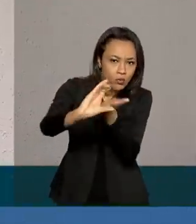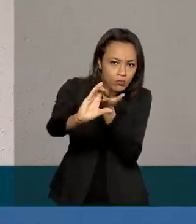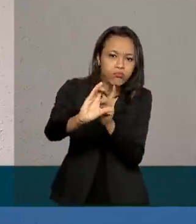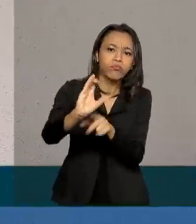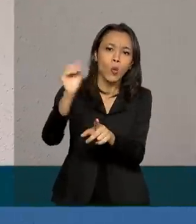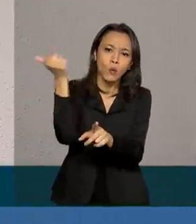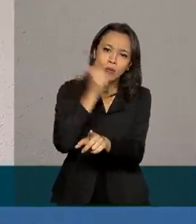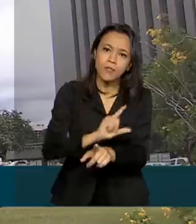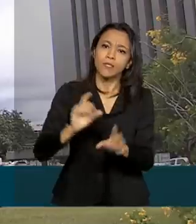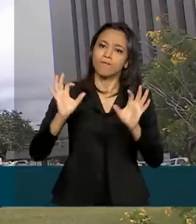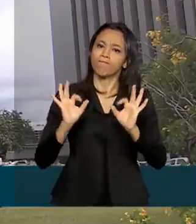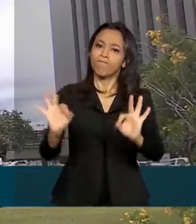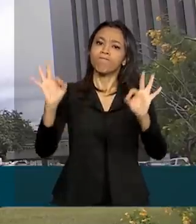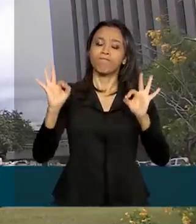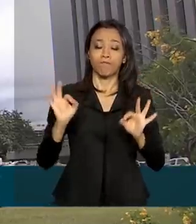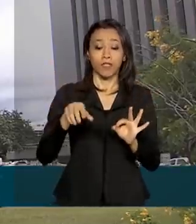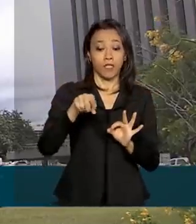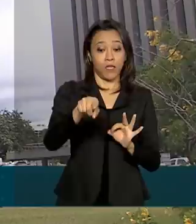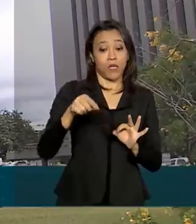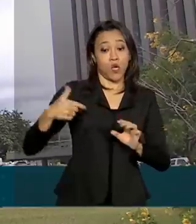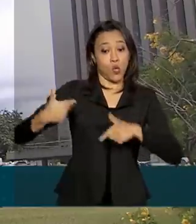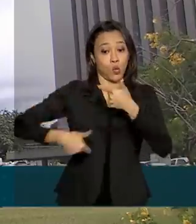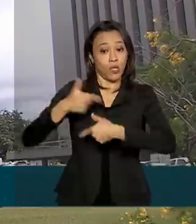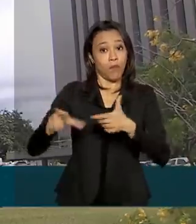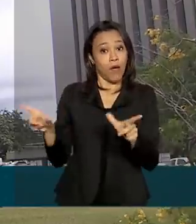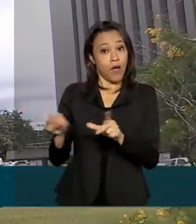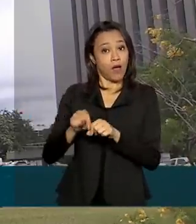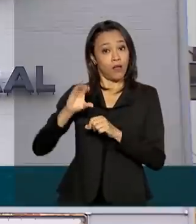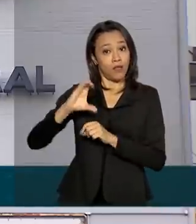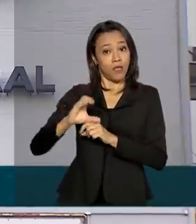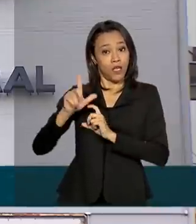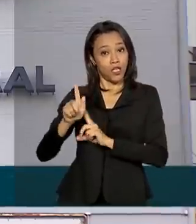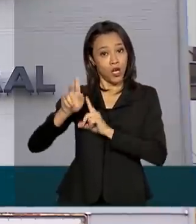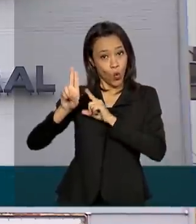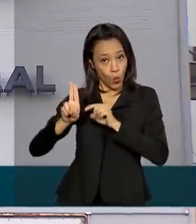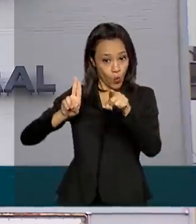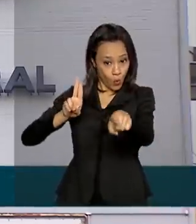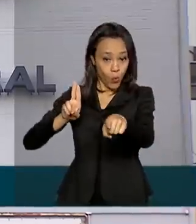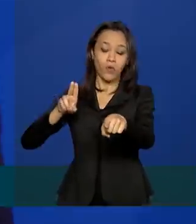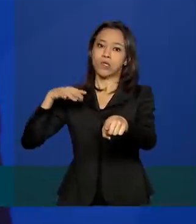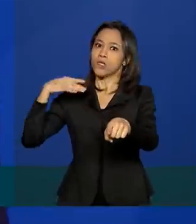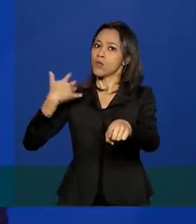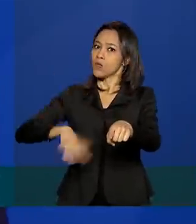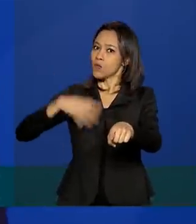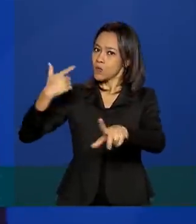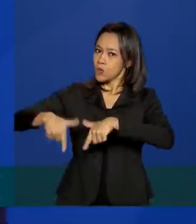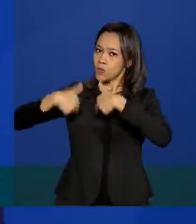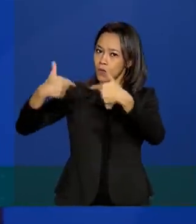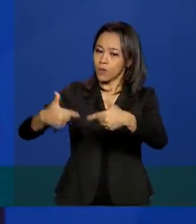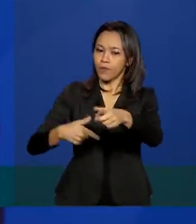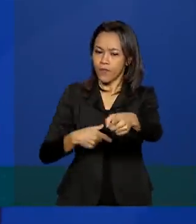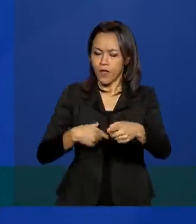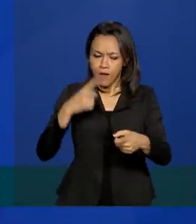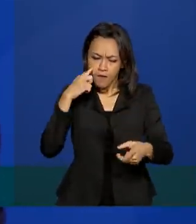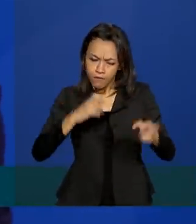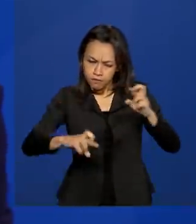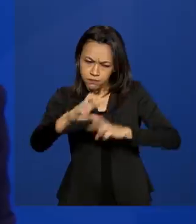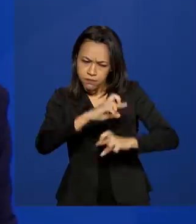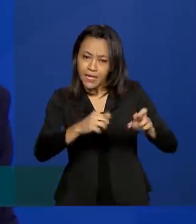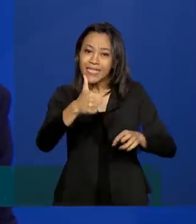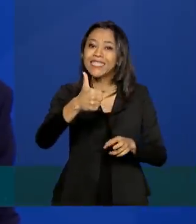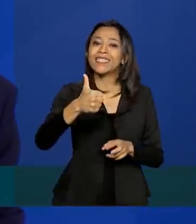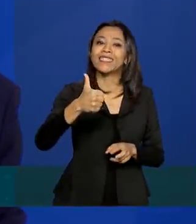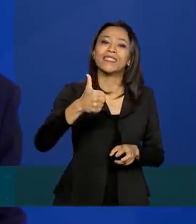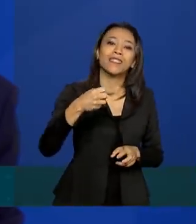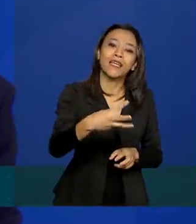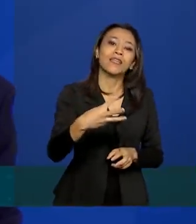fato a quem precisa, o trabalho da Controladoria Geral da União tem sido fundamental. Fiscalizamos 13 processos que somam